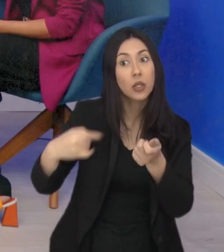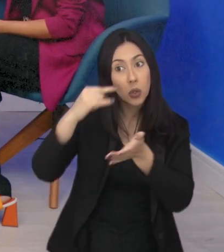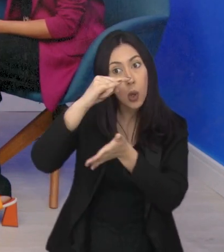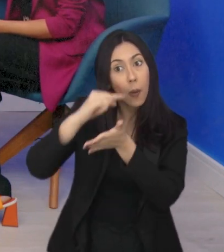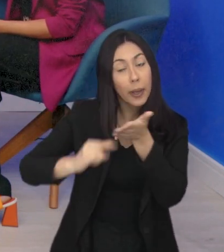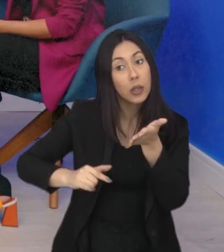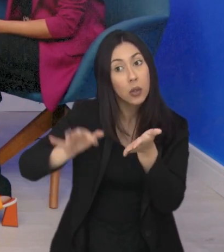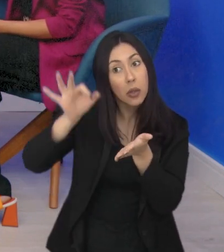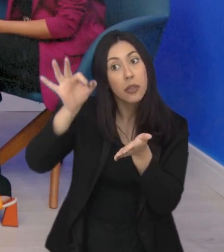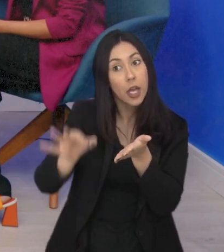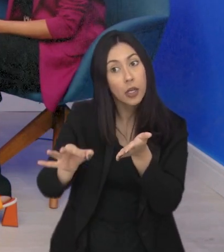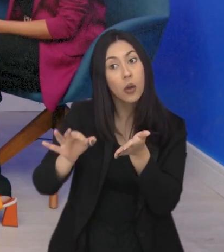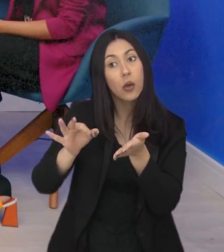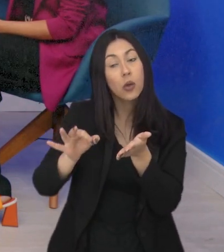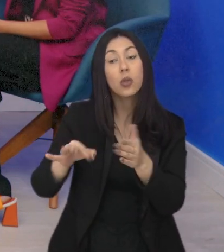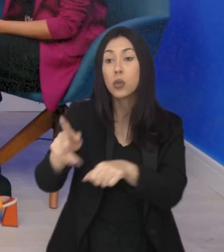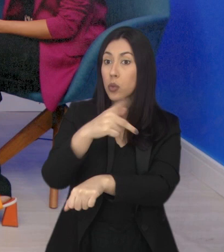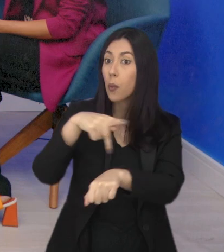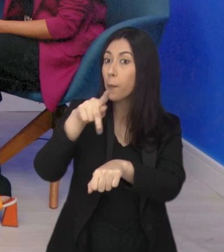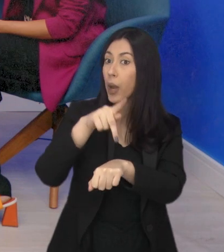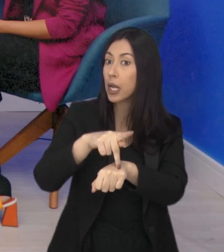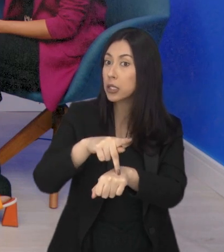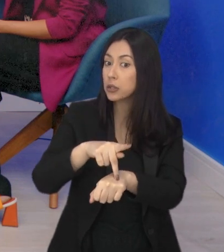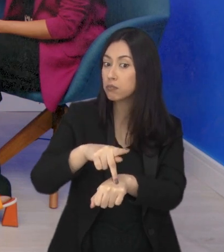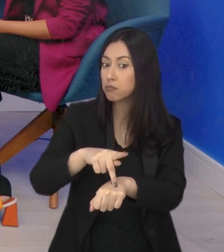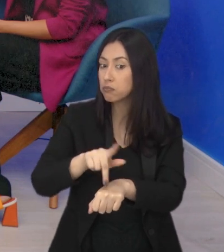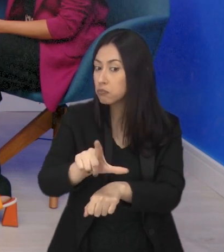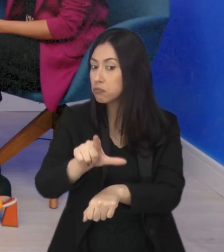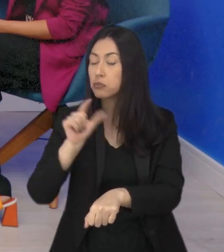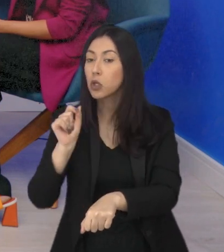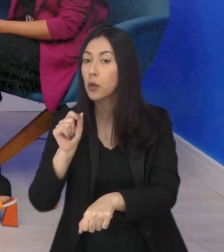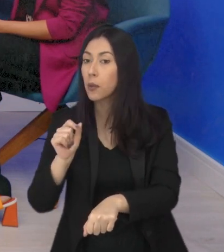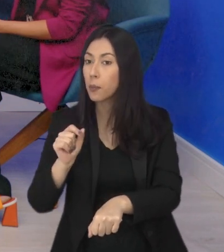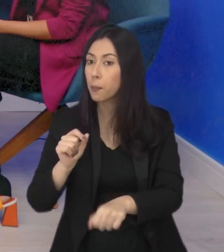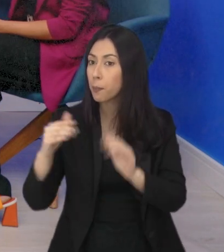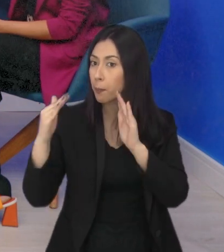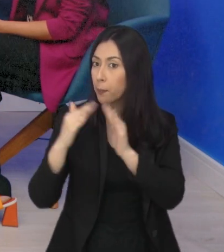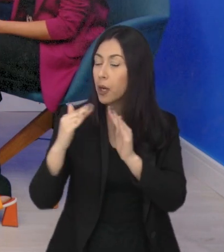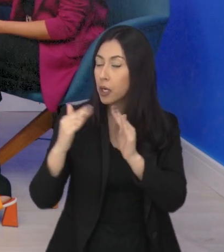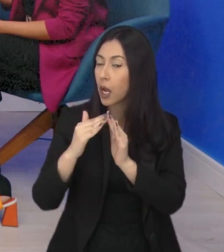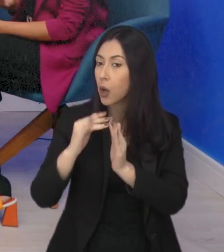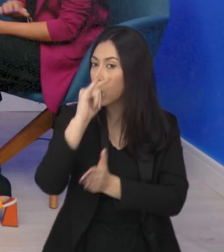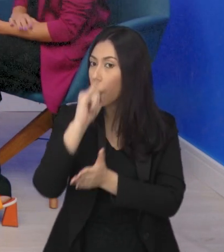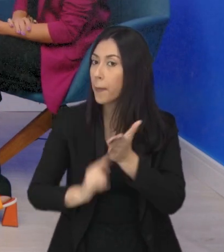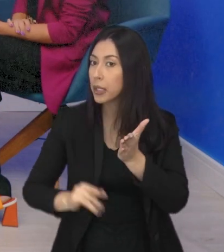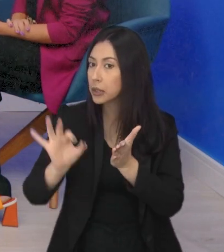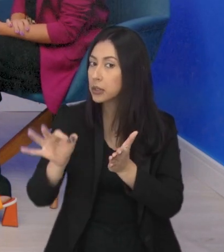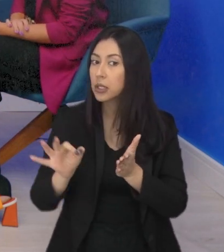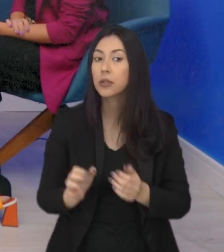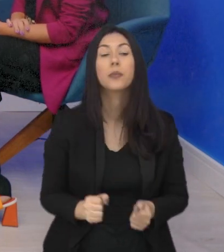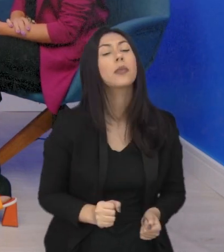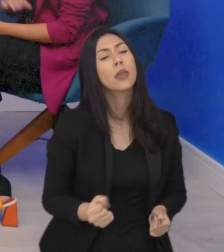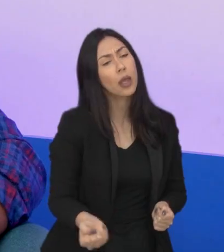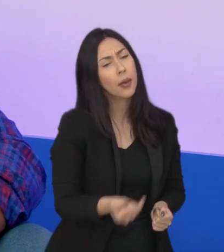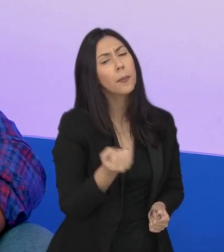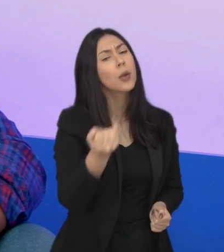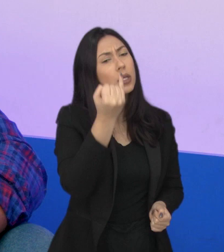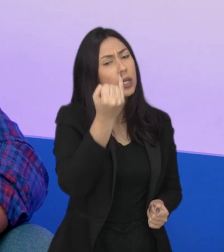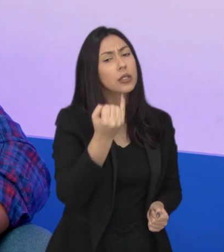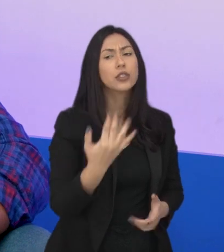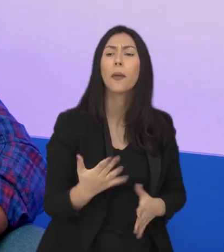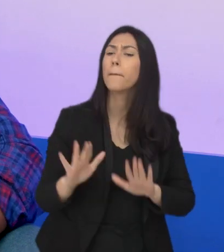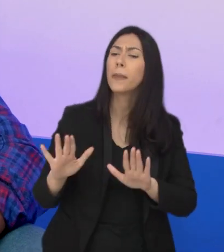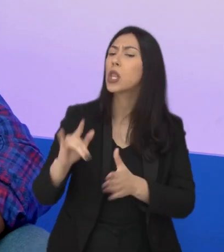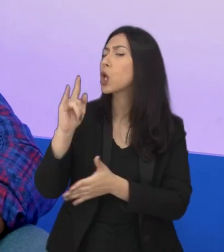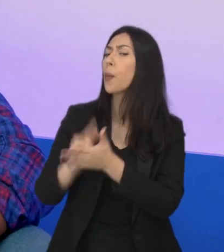registradas no país em que elas, né? Decidem, enfim, morar. Não é isso? Esse registro é importante. É importante. Que registro